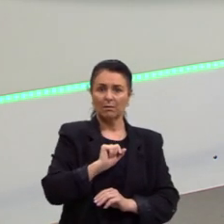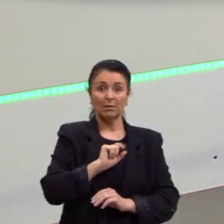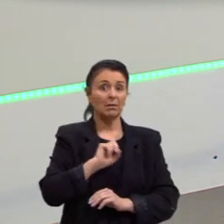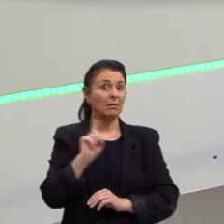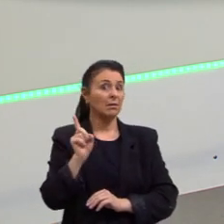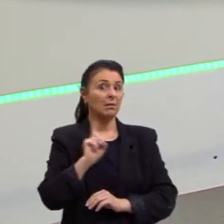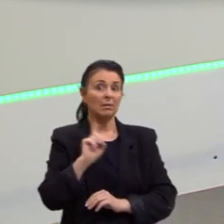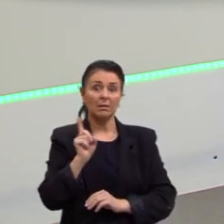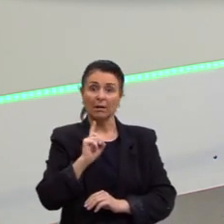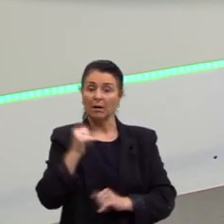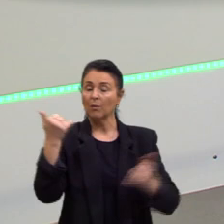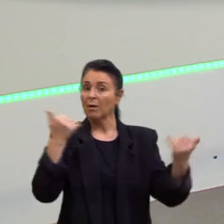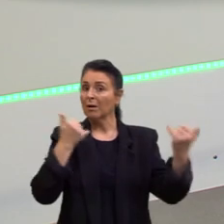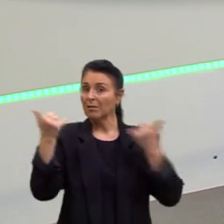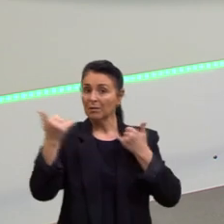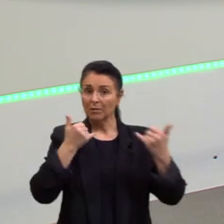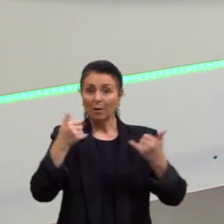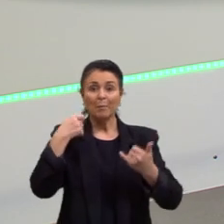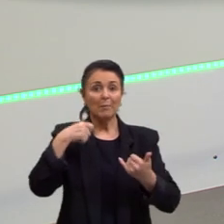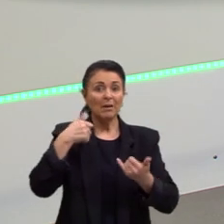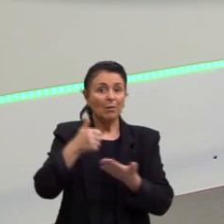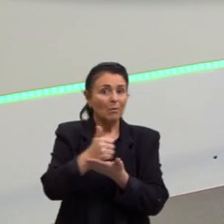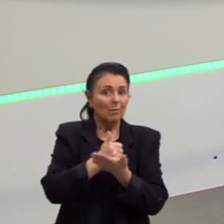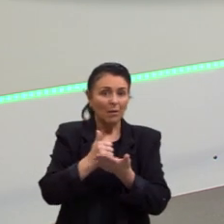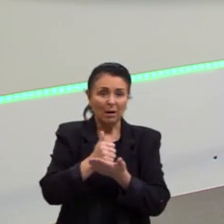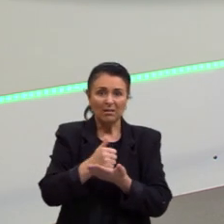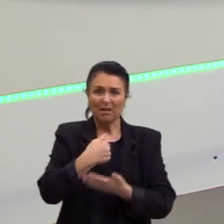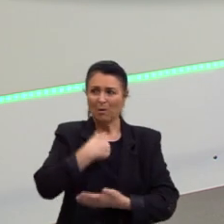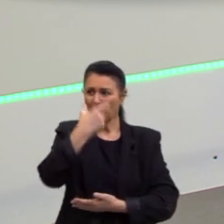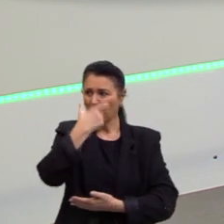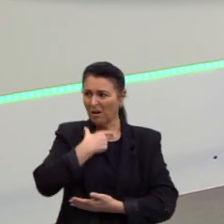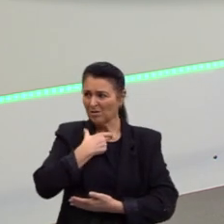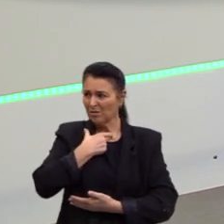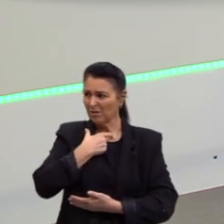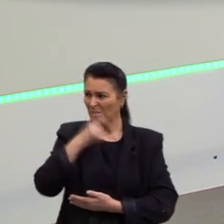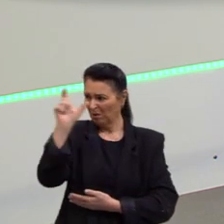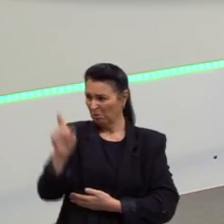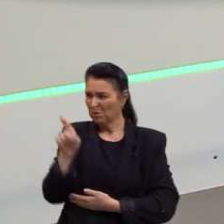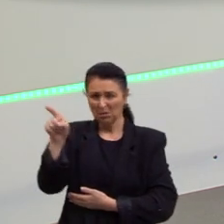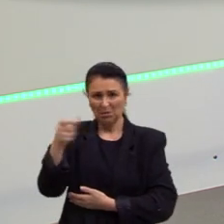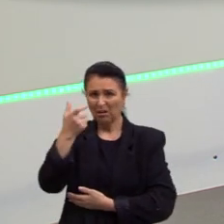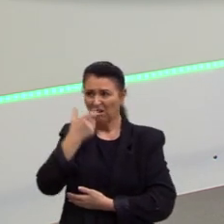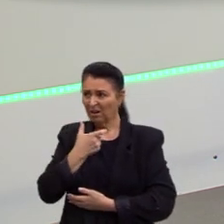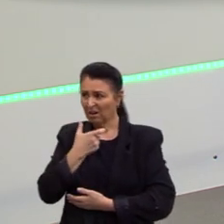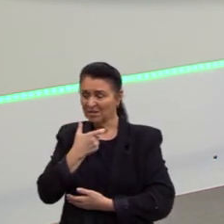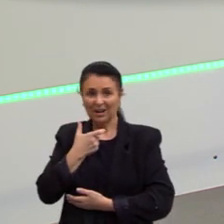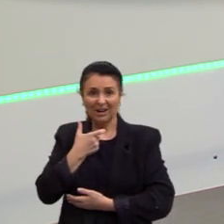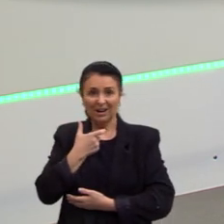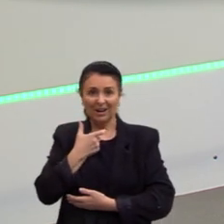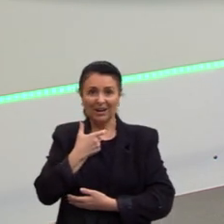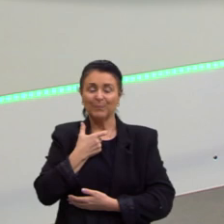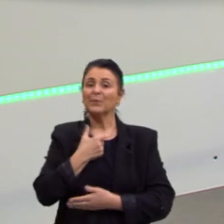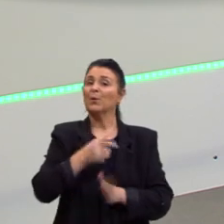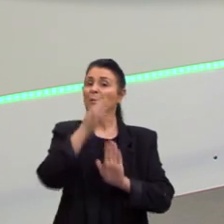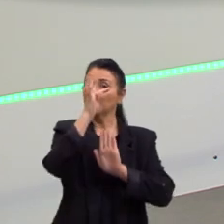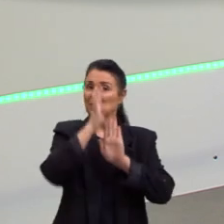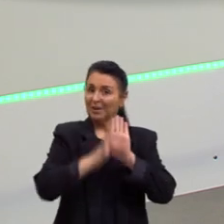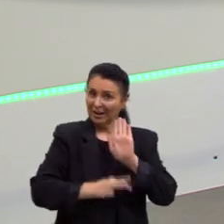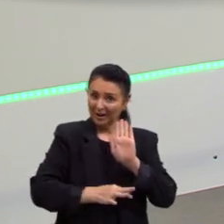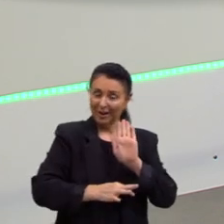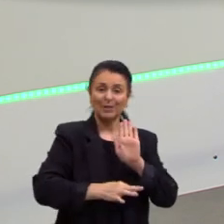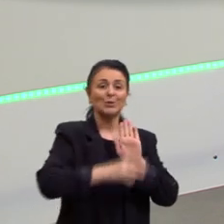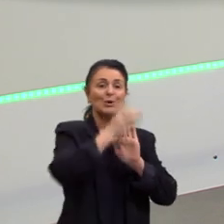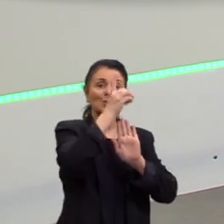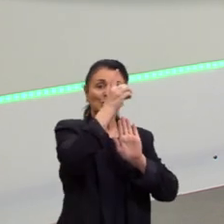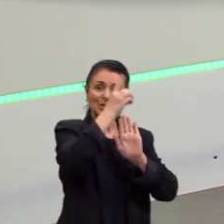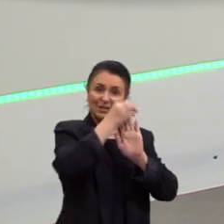essas informações não acrescentam ao que se exige do texto dissertativo argumentativo.